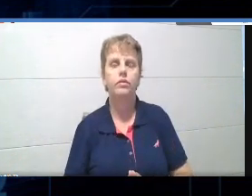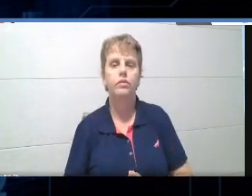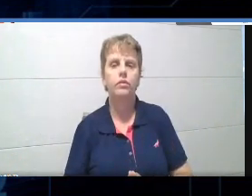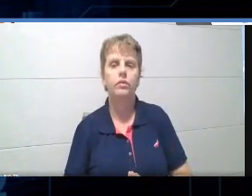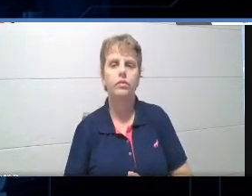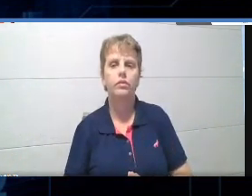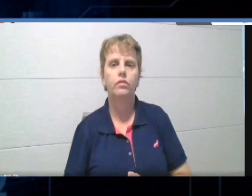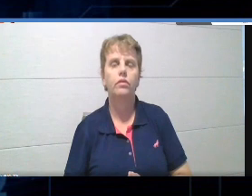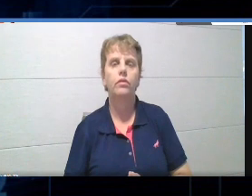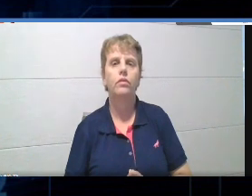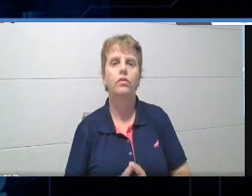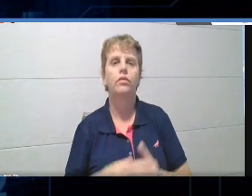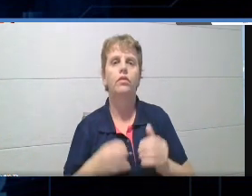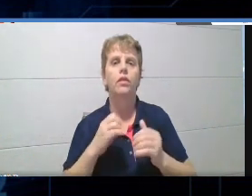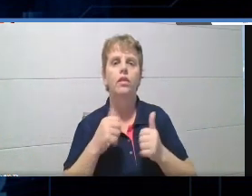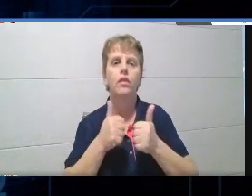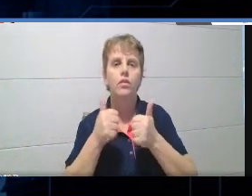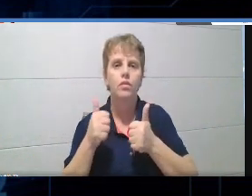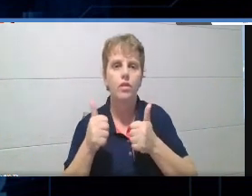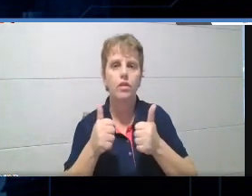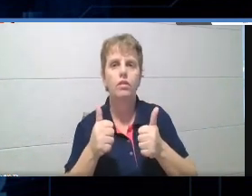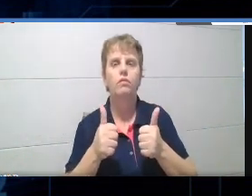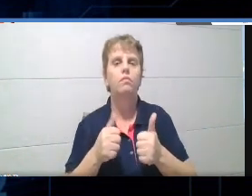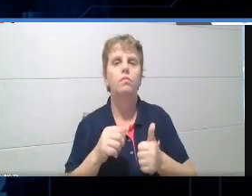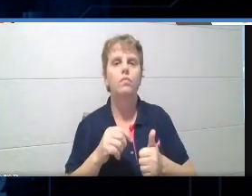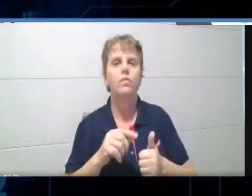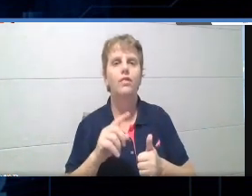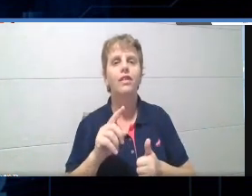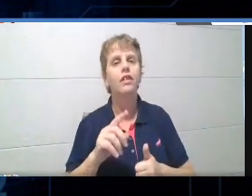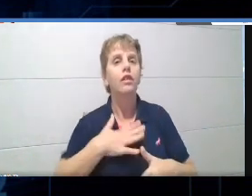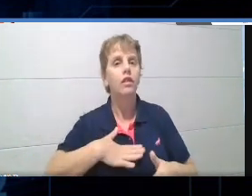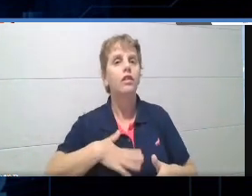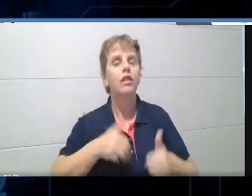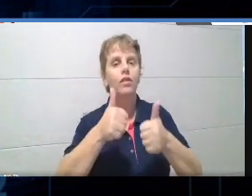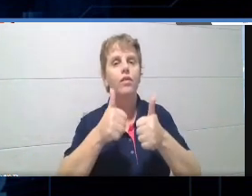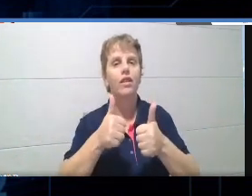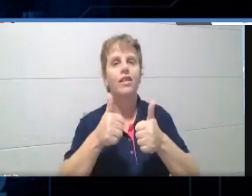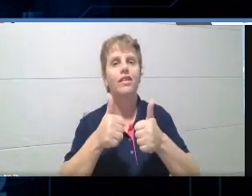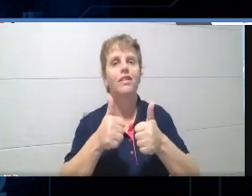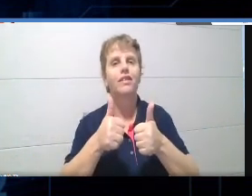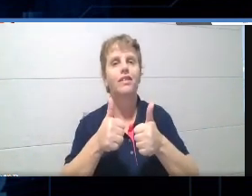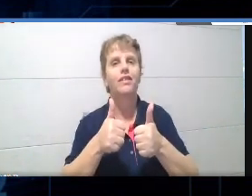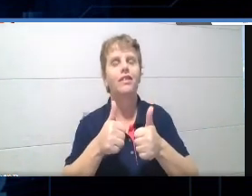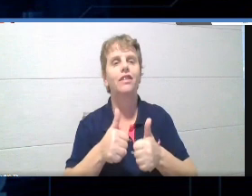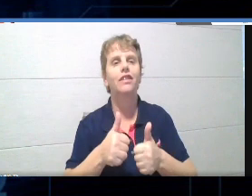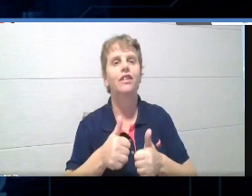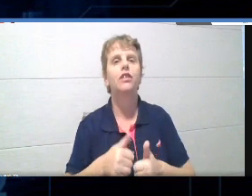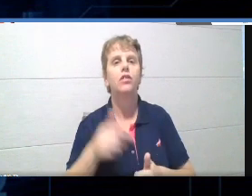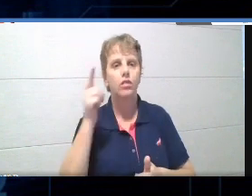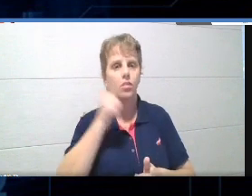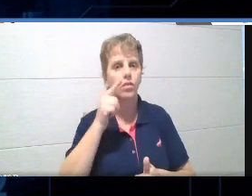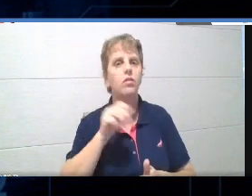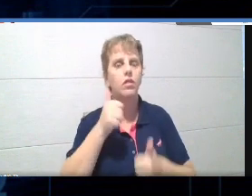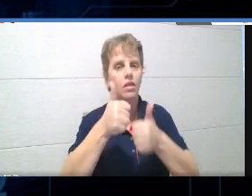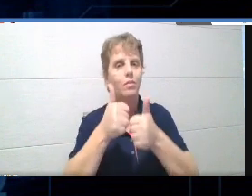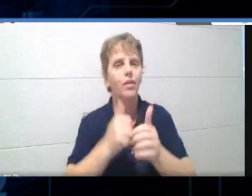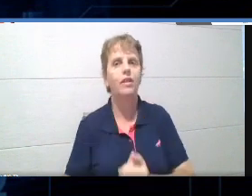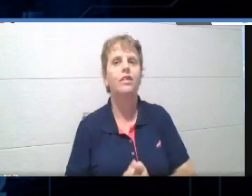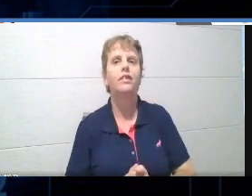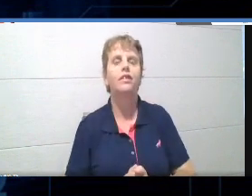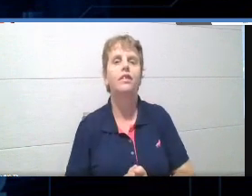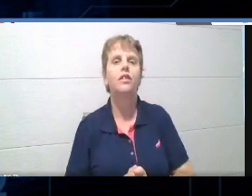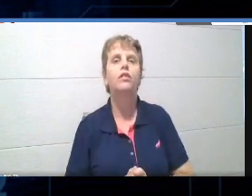aí. A Fádia, tá tudo ok? Estou falando muito rápido, Fádia? Tá tudo certo? Está conseguindo acompanhar? Até eu já quero